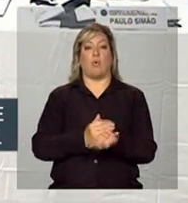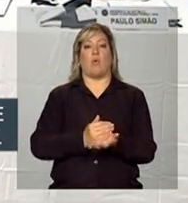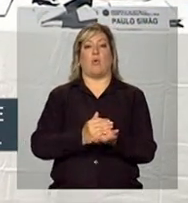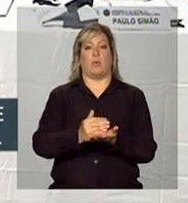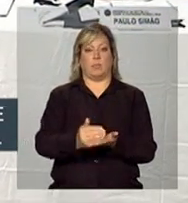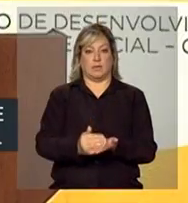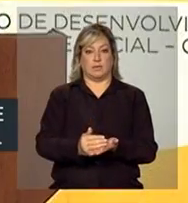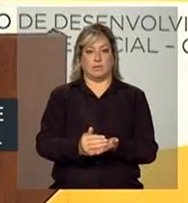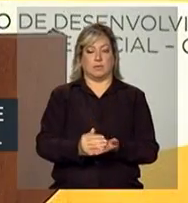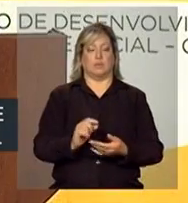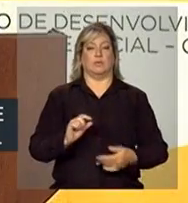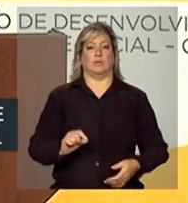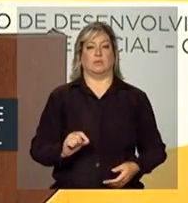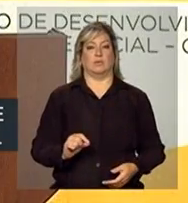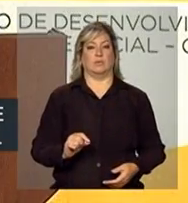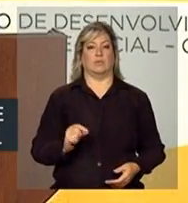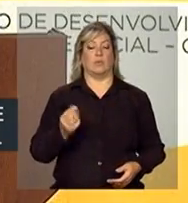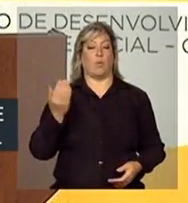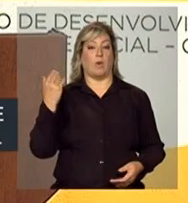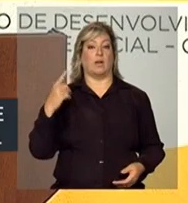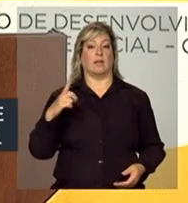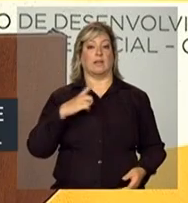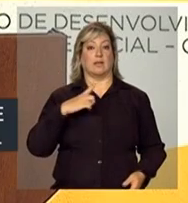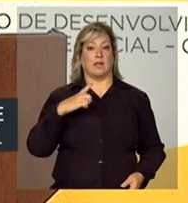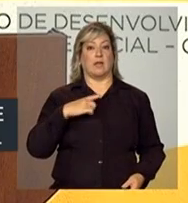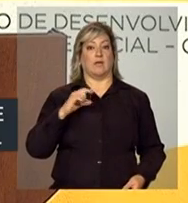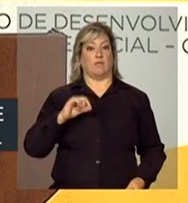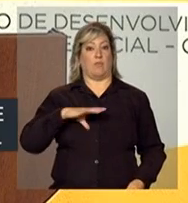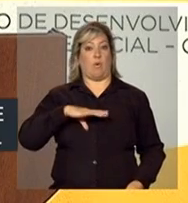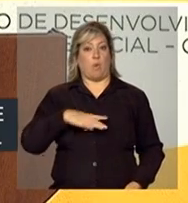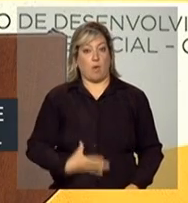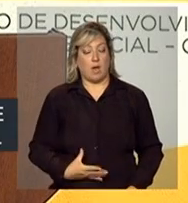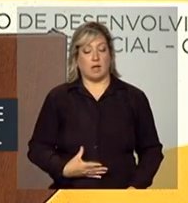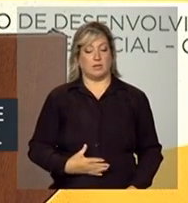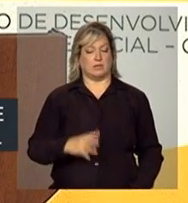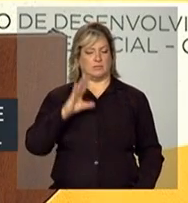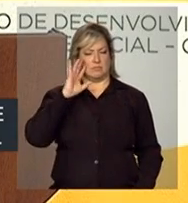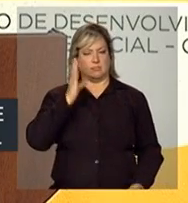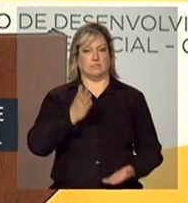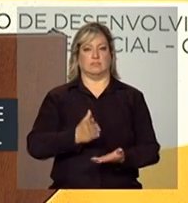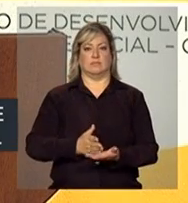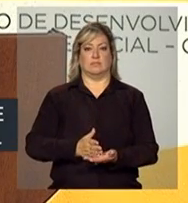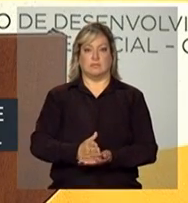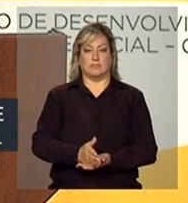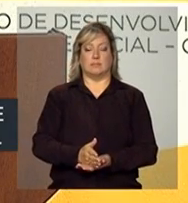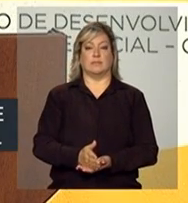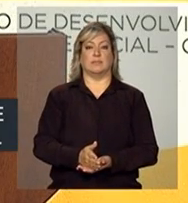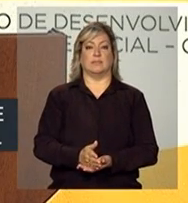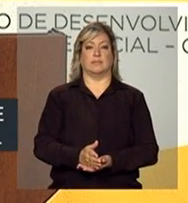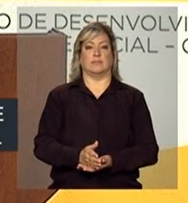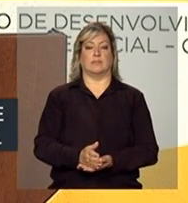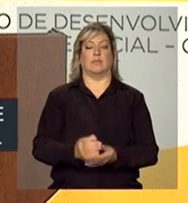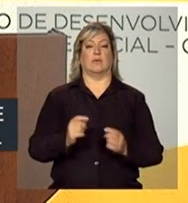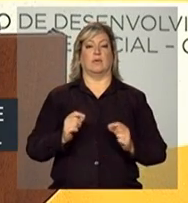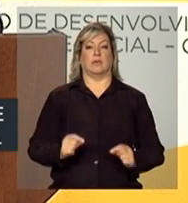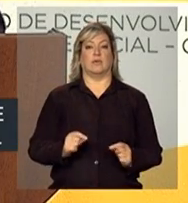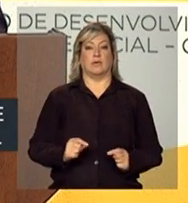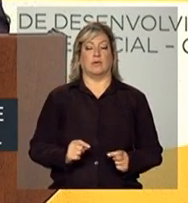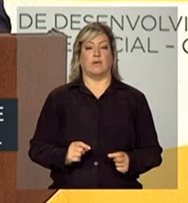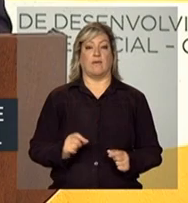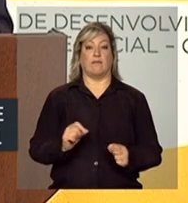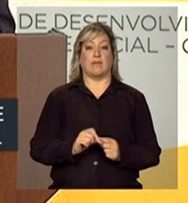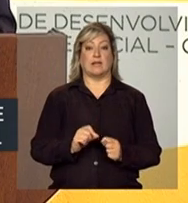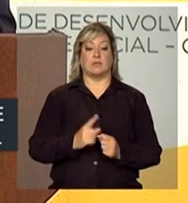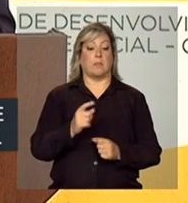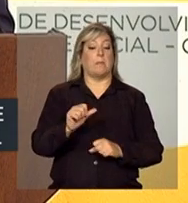quando teve a coragem e a determinação de provocar uma